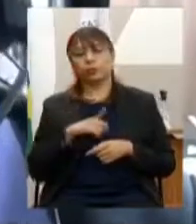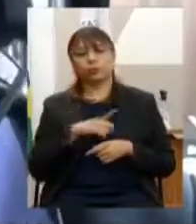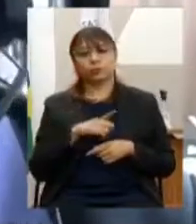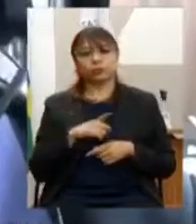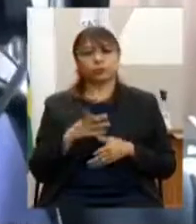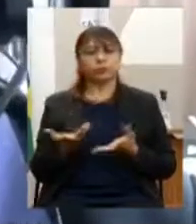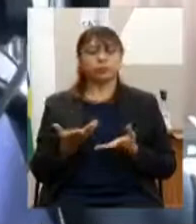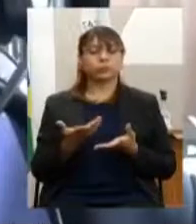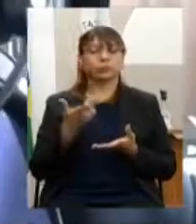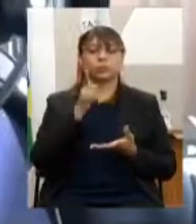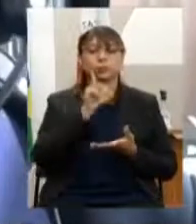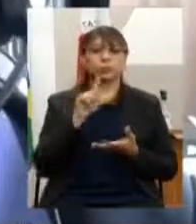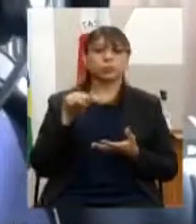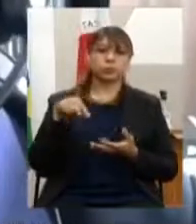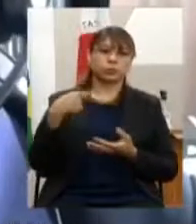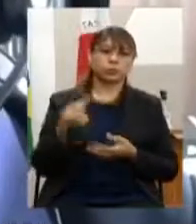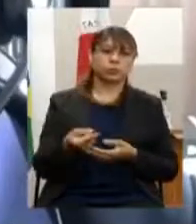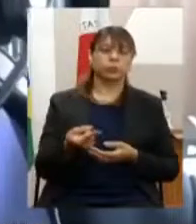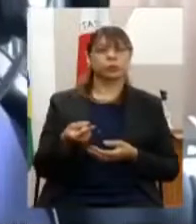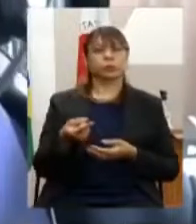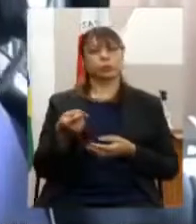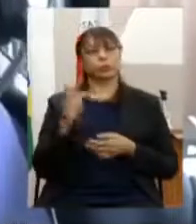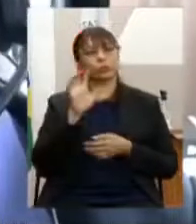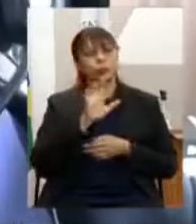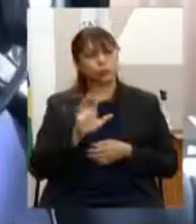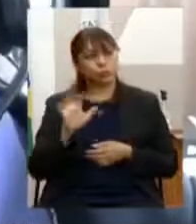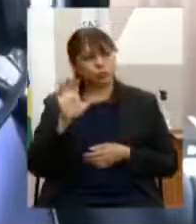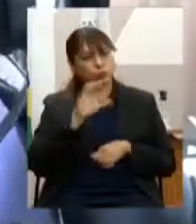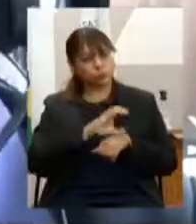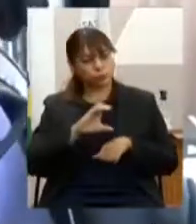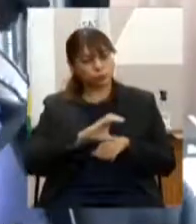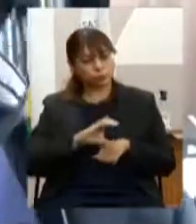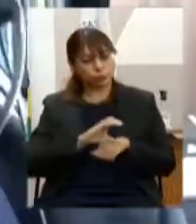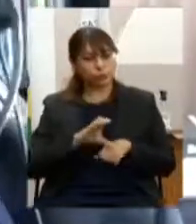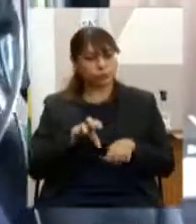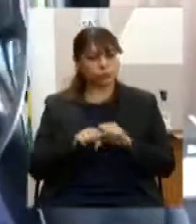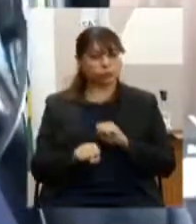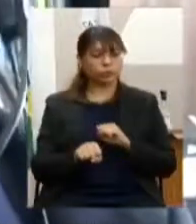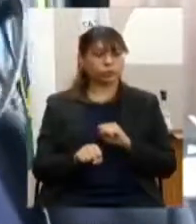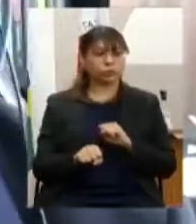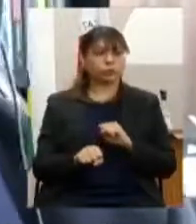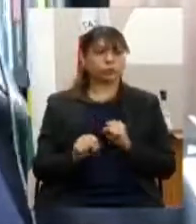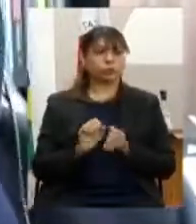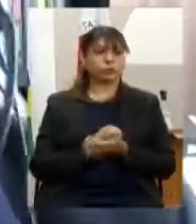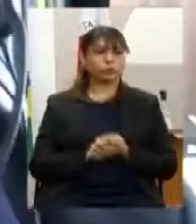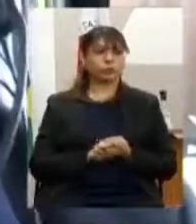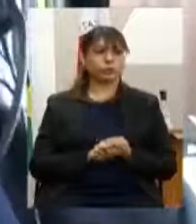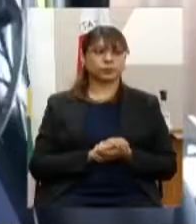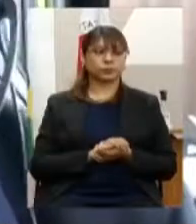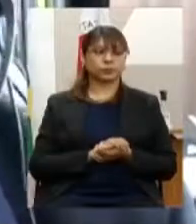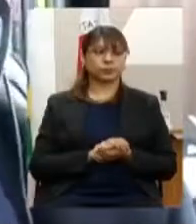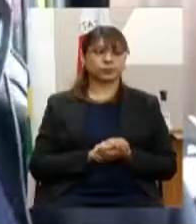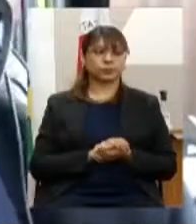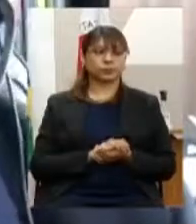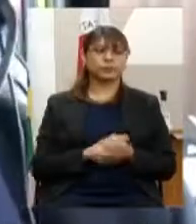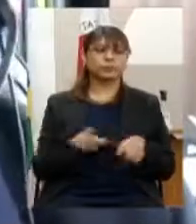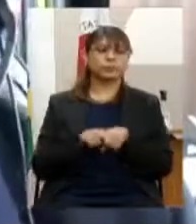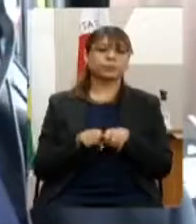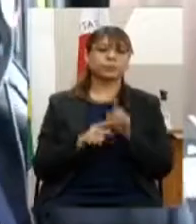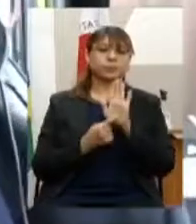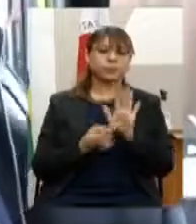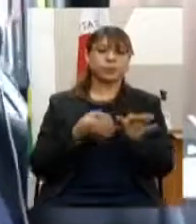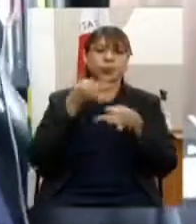para posterior regionalização dos cursos de formação outro ponto apresentar sugestões